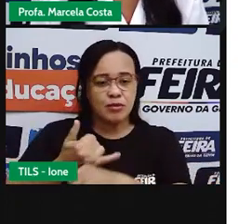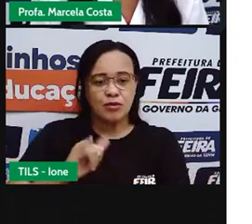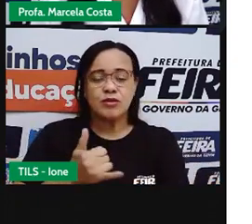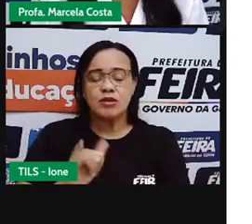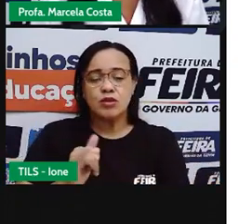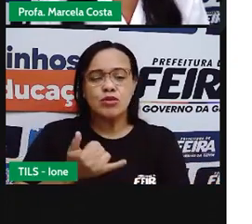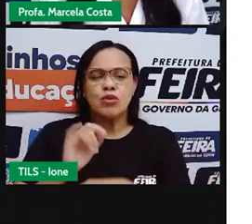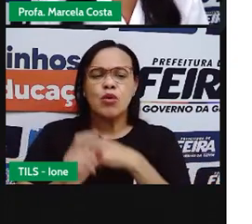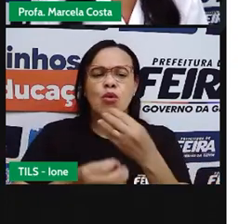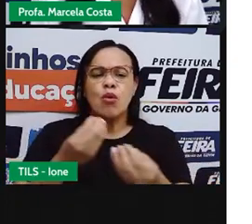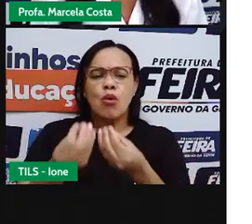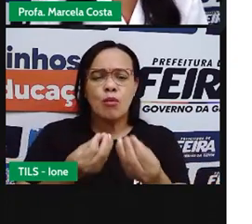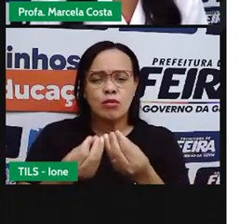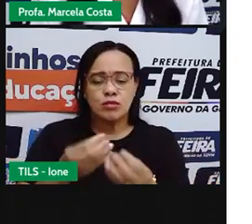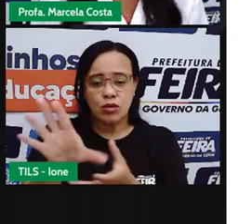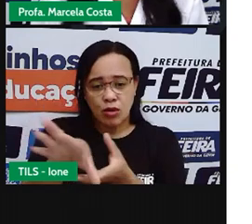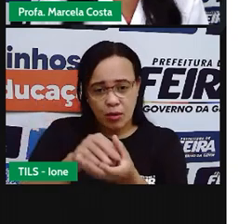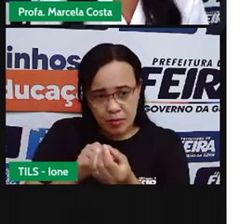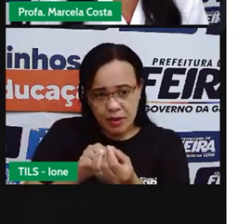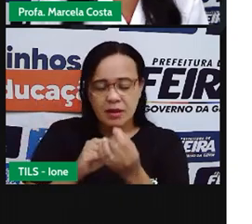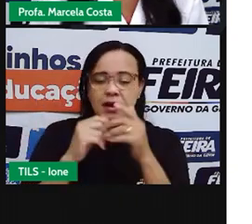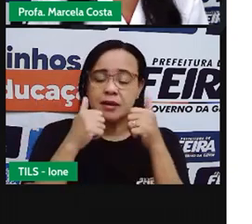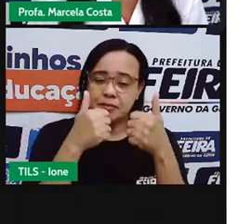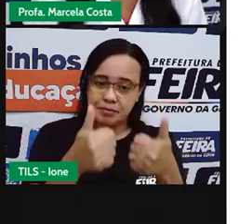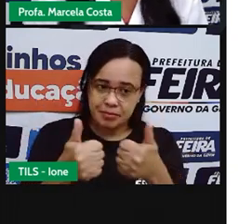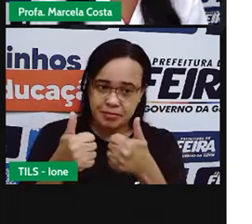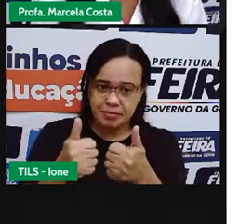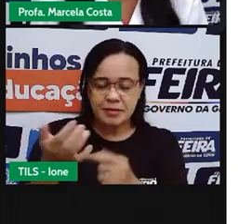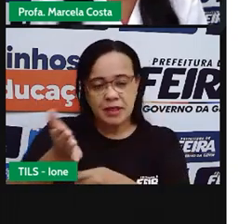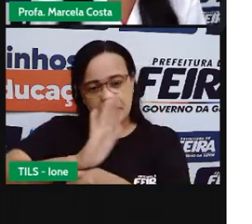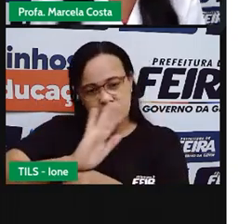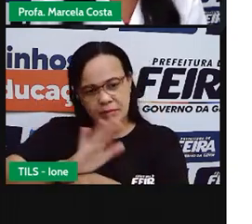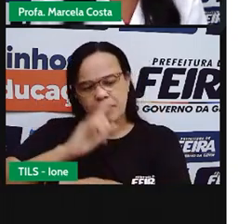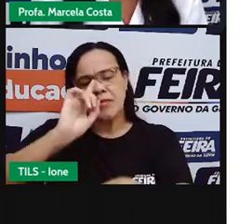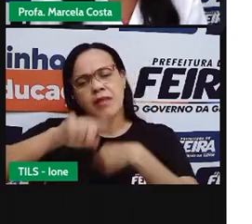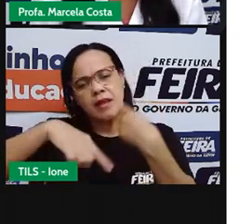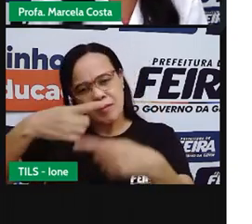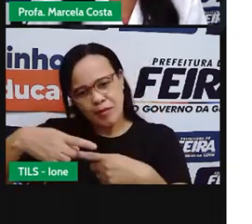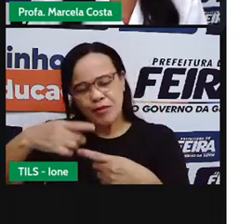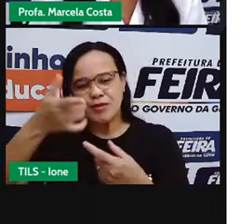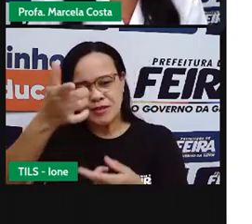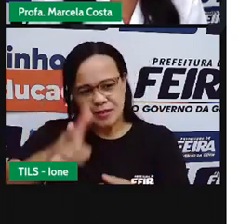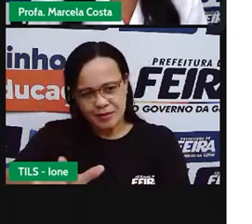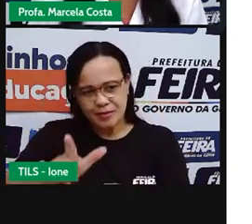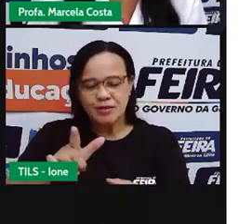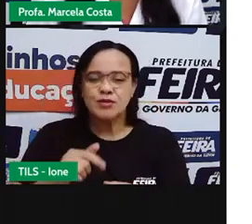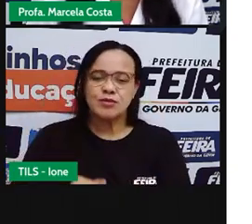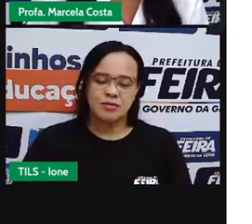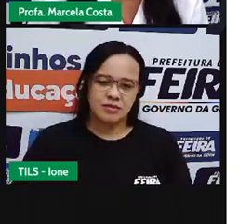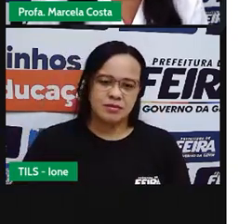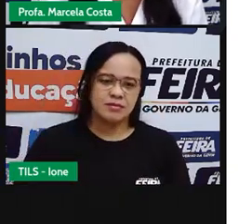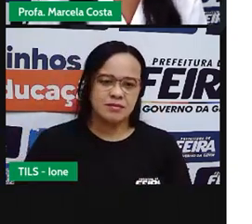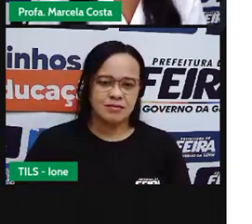na apresentação Você pode copiar E assistir em outro momento Tá bom?